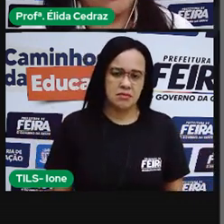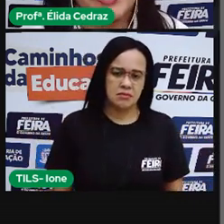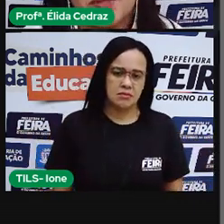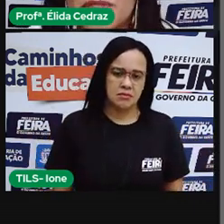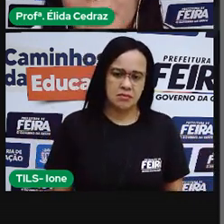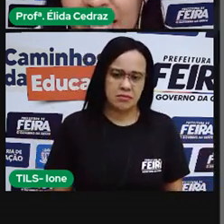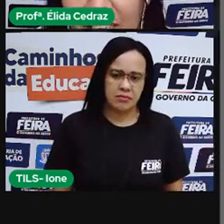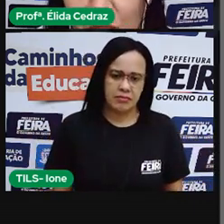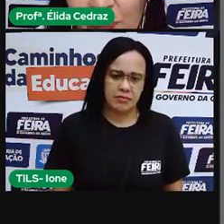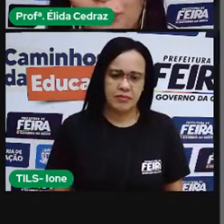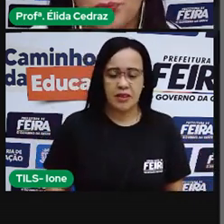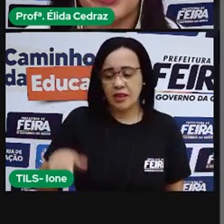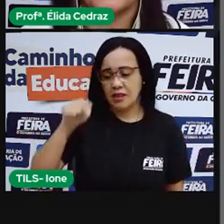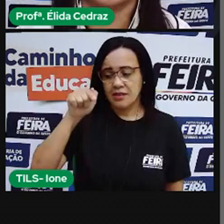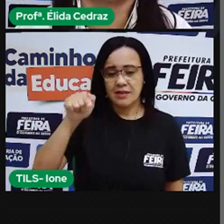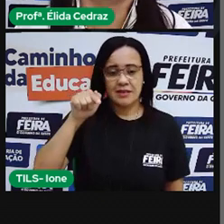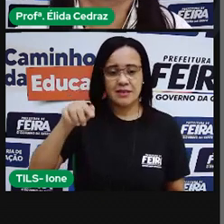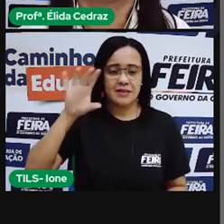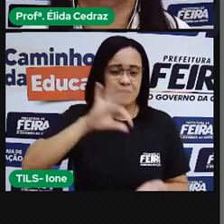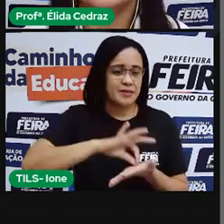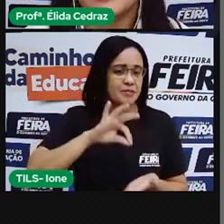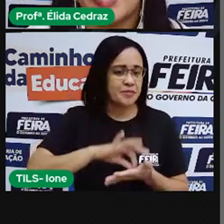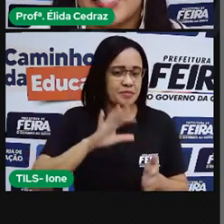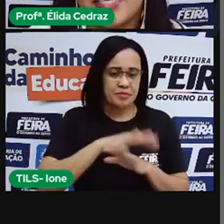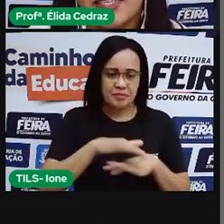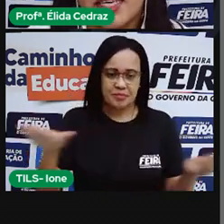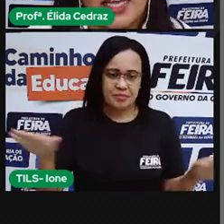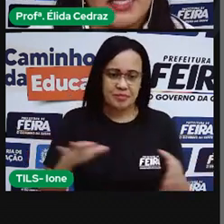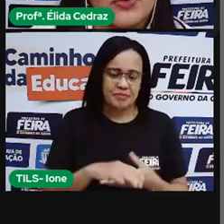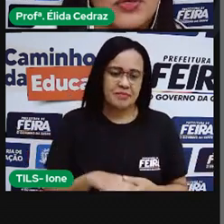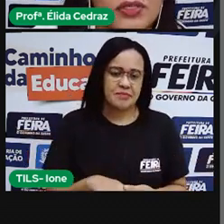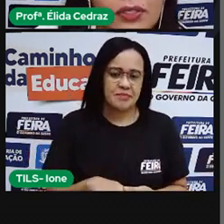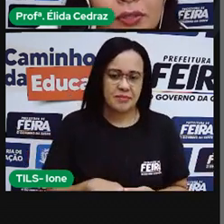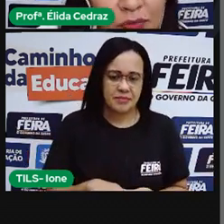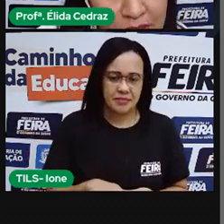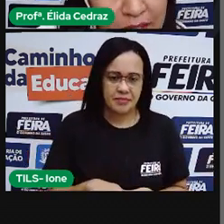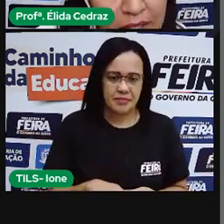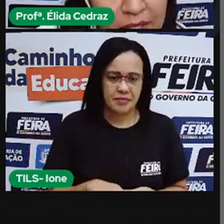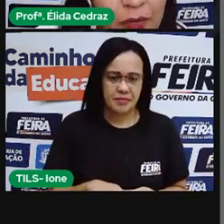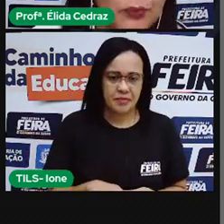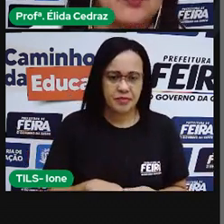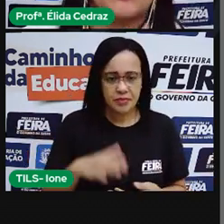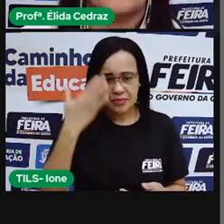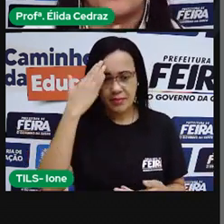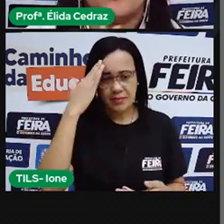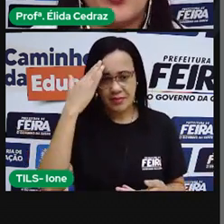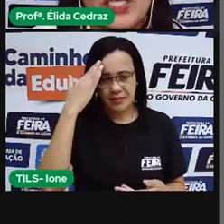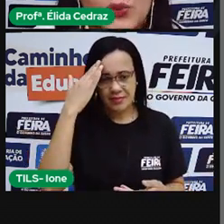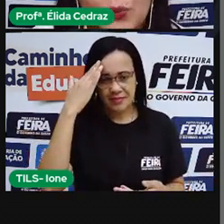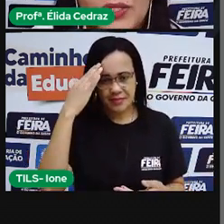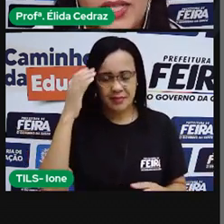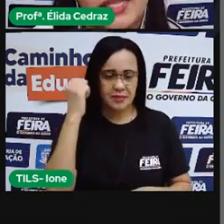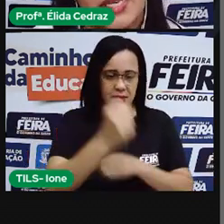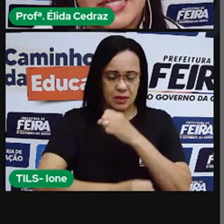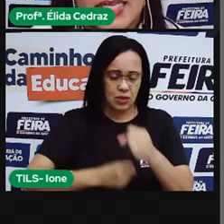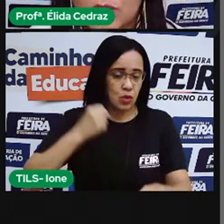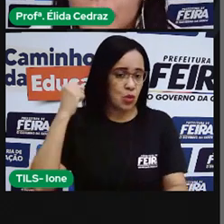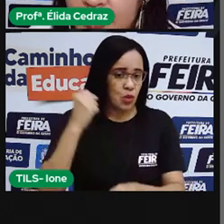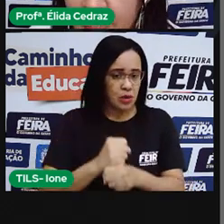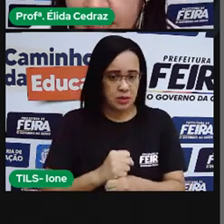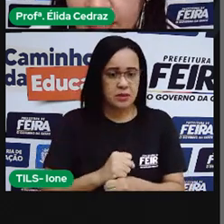fizemos sete pontos. E aí, você entendeu? Um ano tem